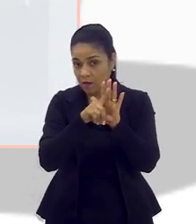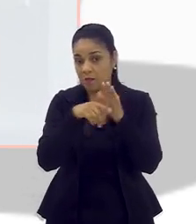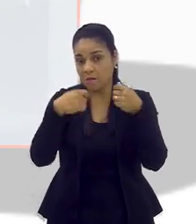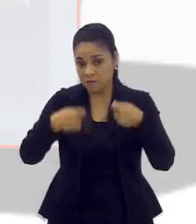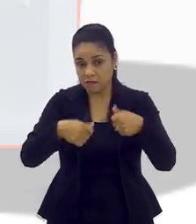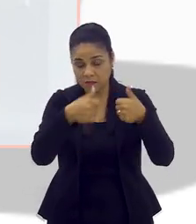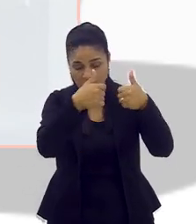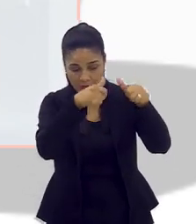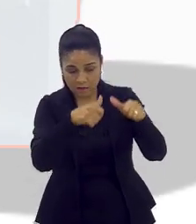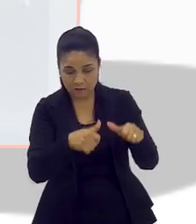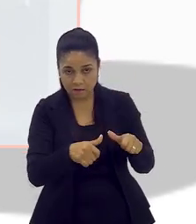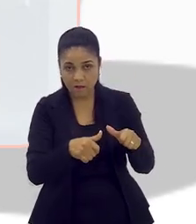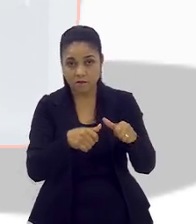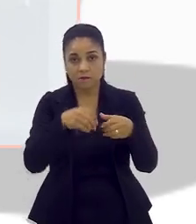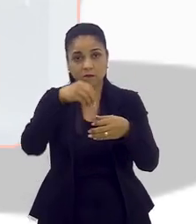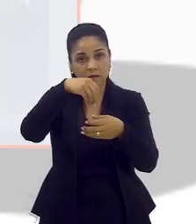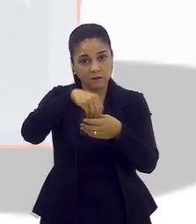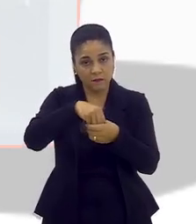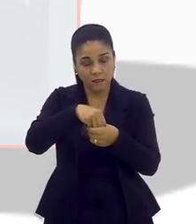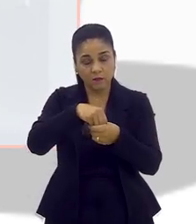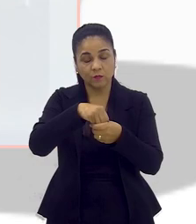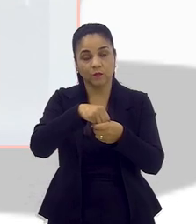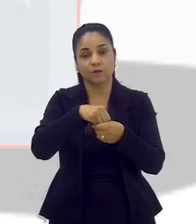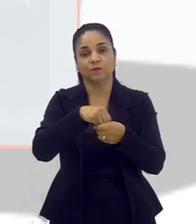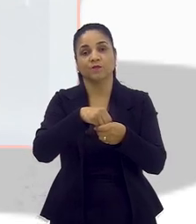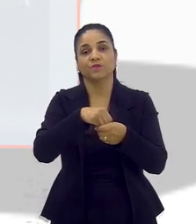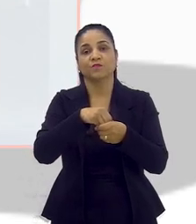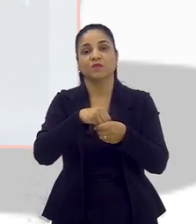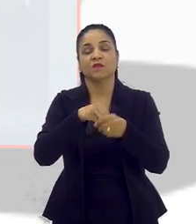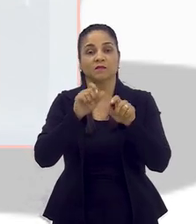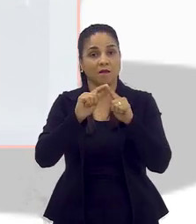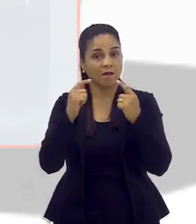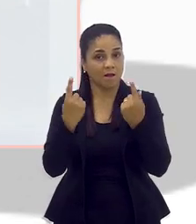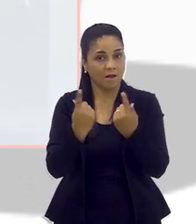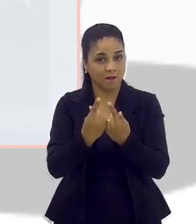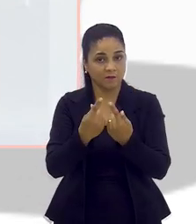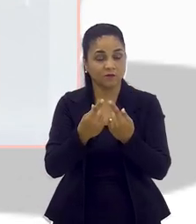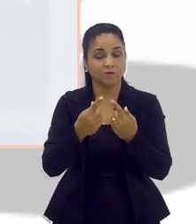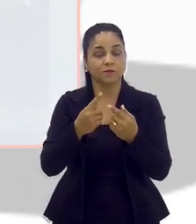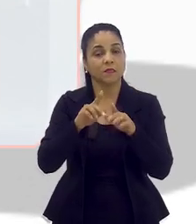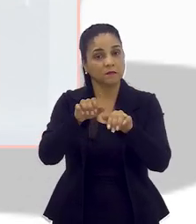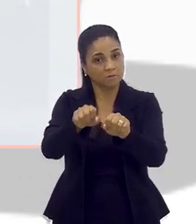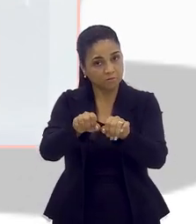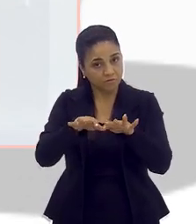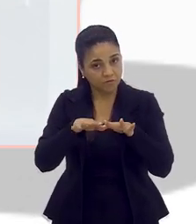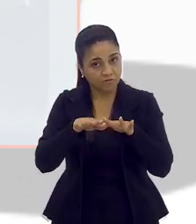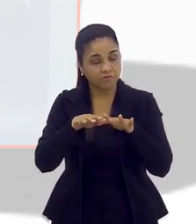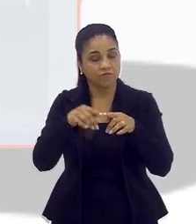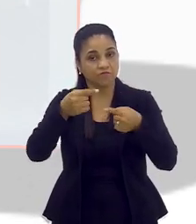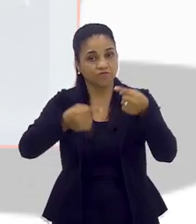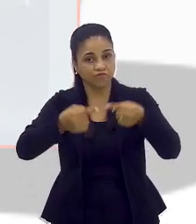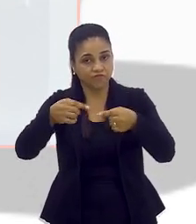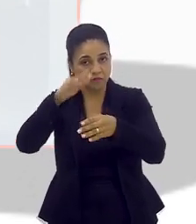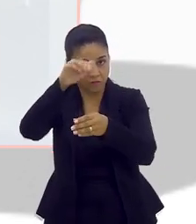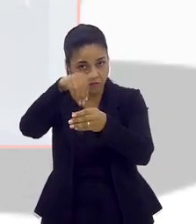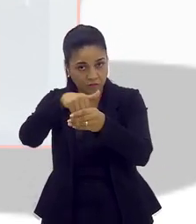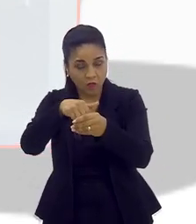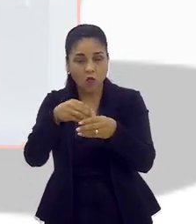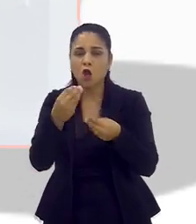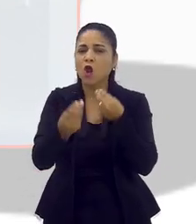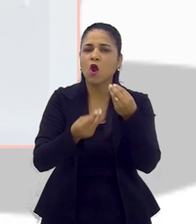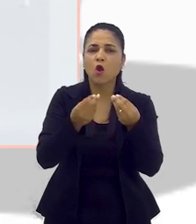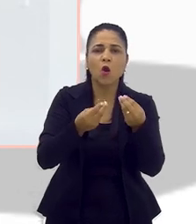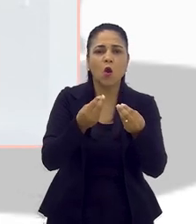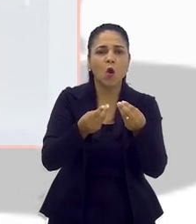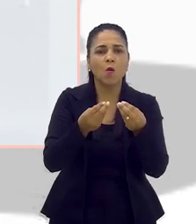por análises dentro da casa até chegar ao plenário para ser votado. Em que peta esse projeto as pessoas podem